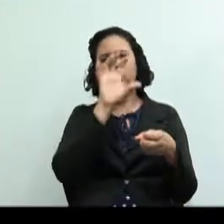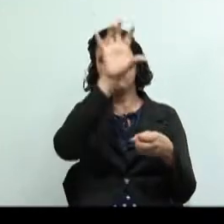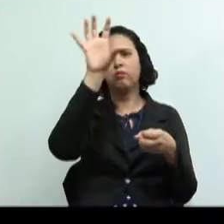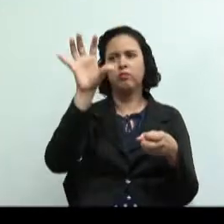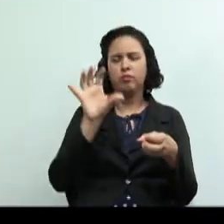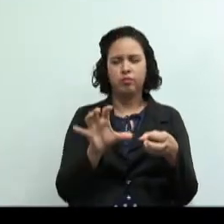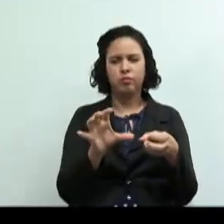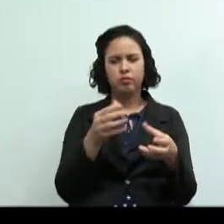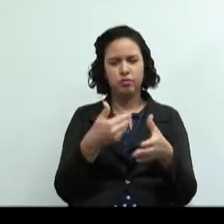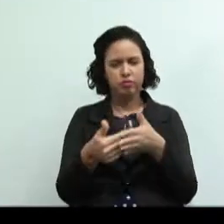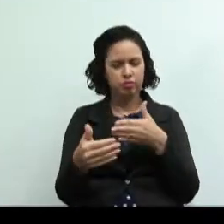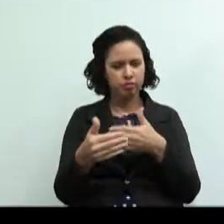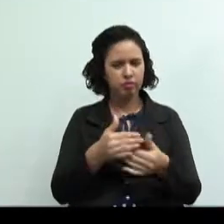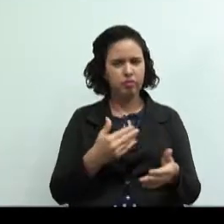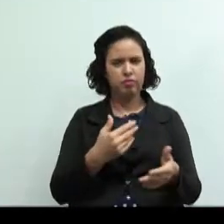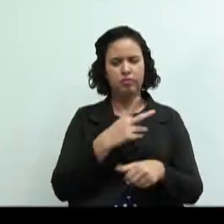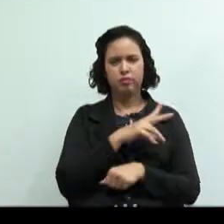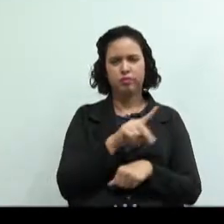enriquecimento rápido.